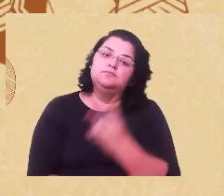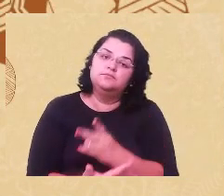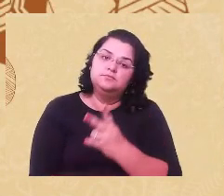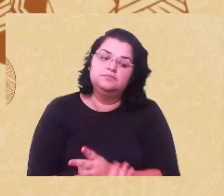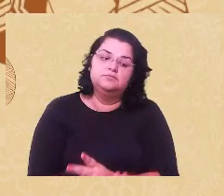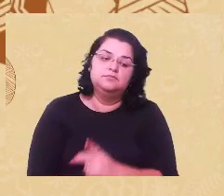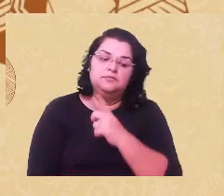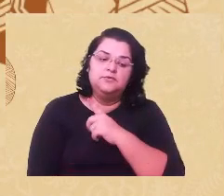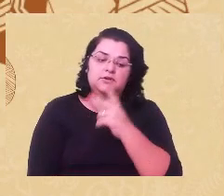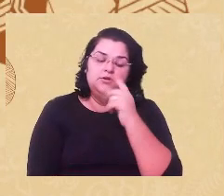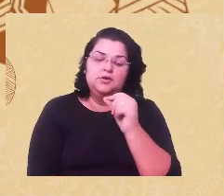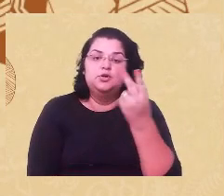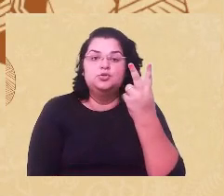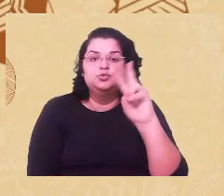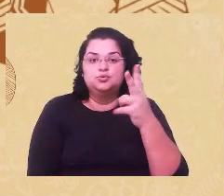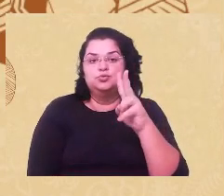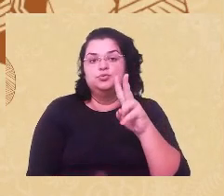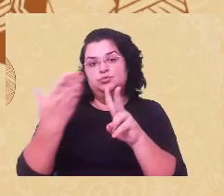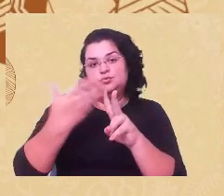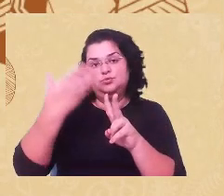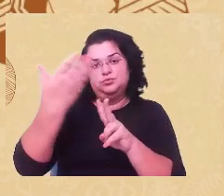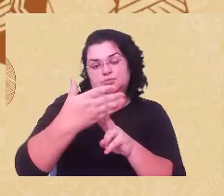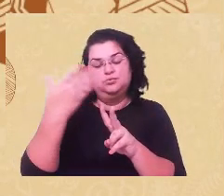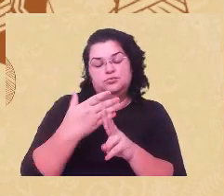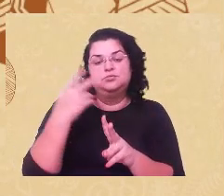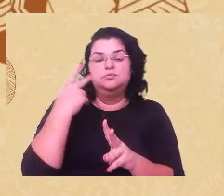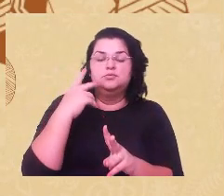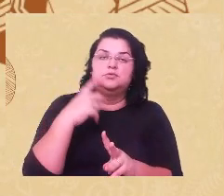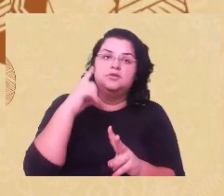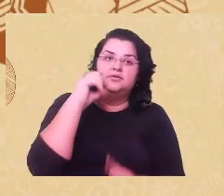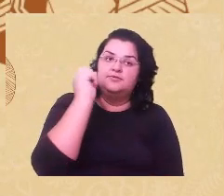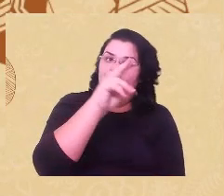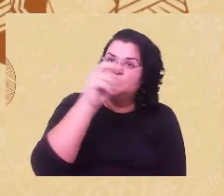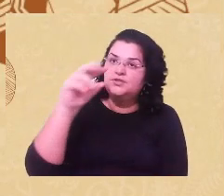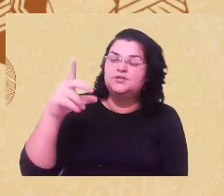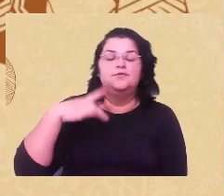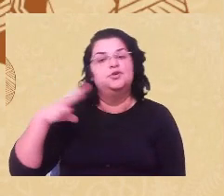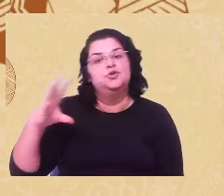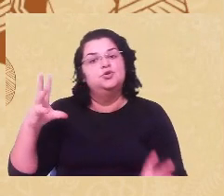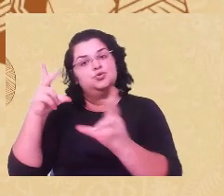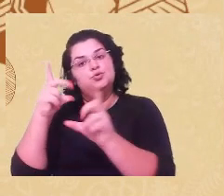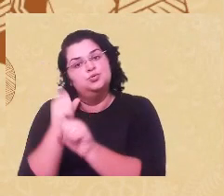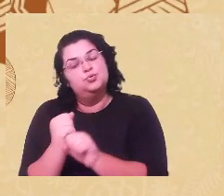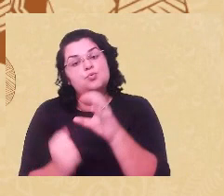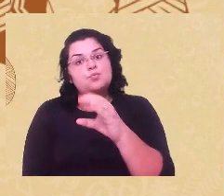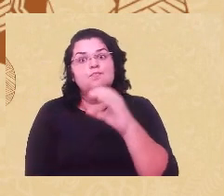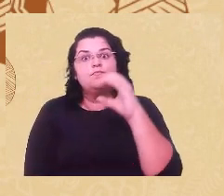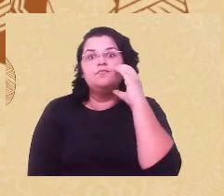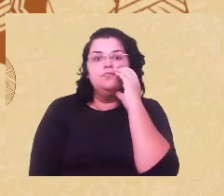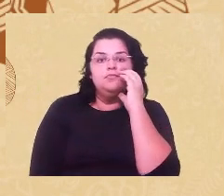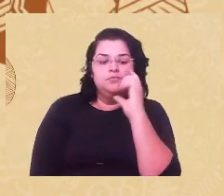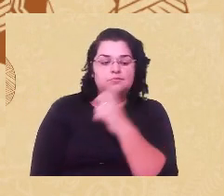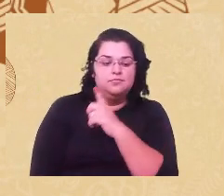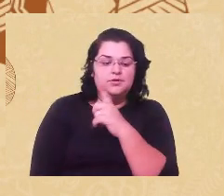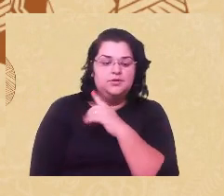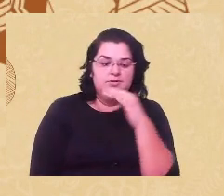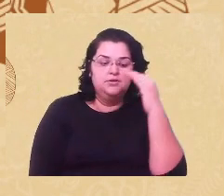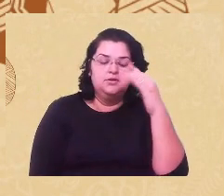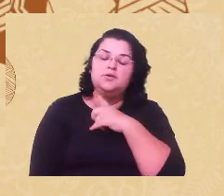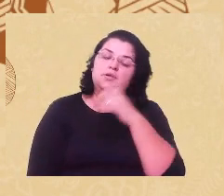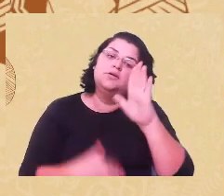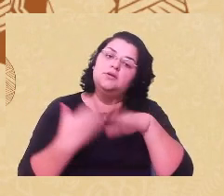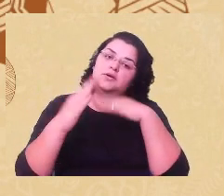dizer desses dois lados, o lado claro visível, o lado escuro oculto, e esse lado claro visível produz todas essas